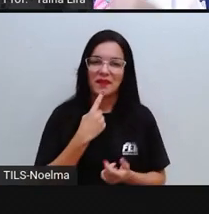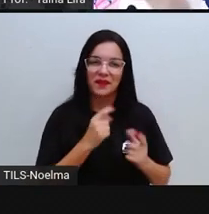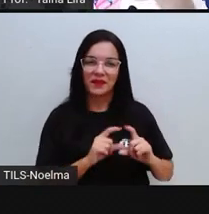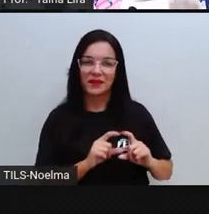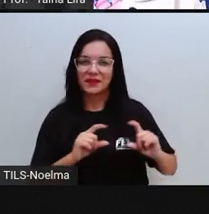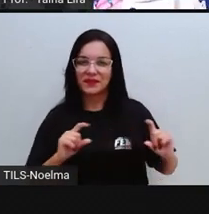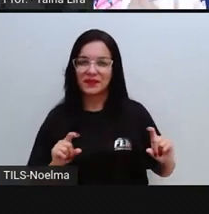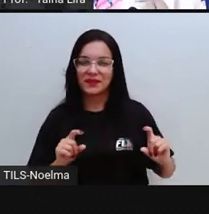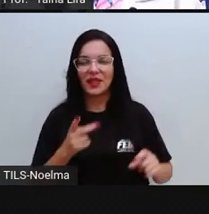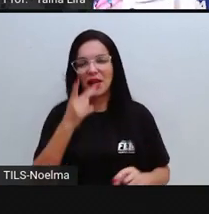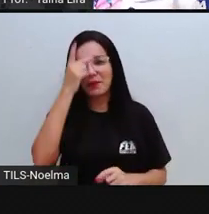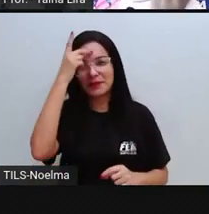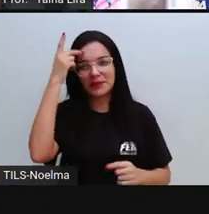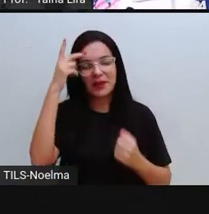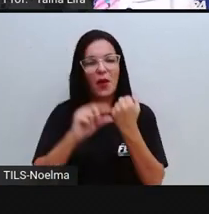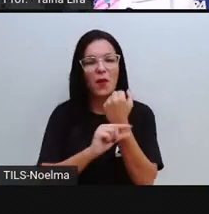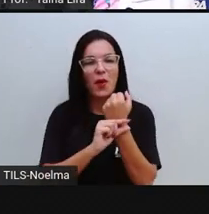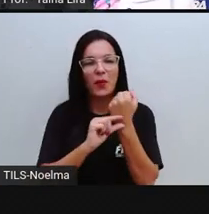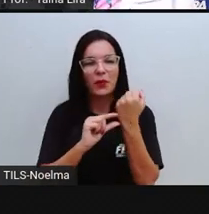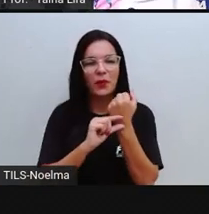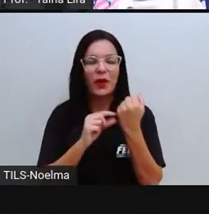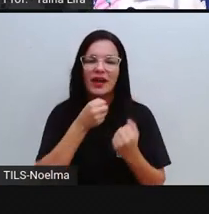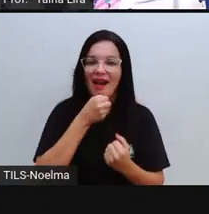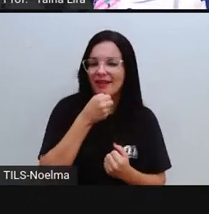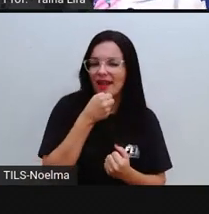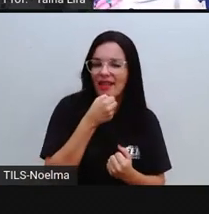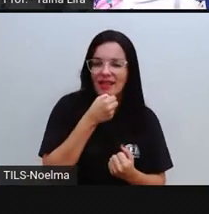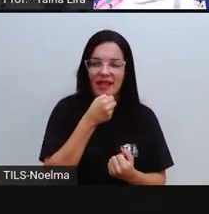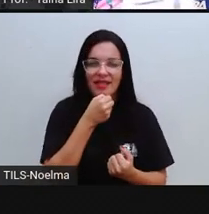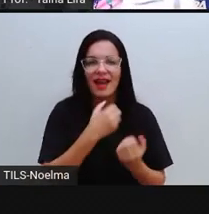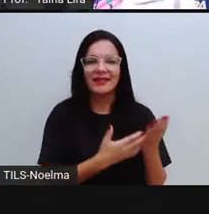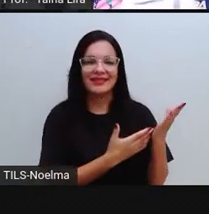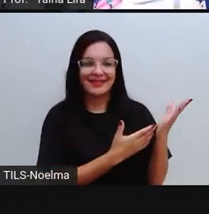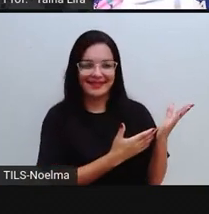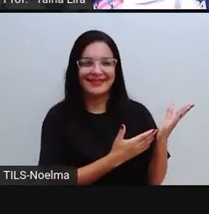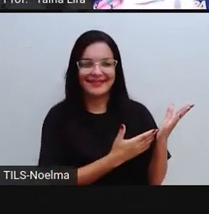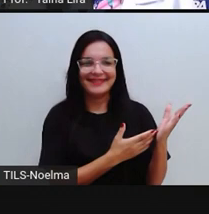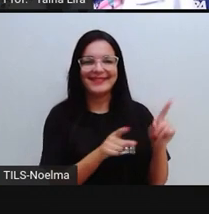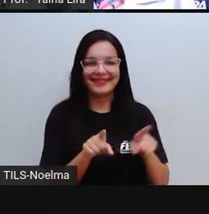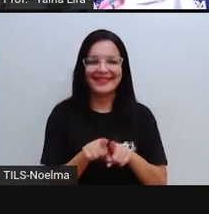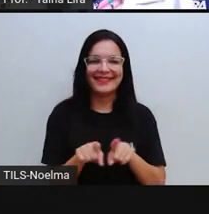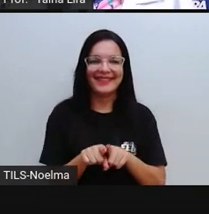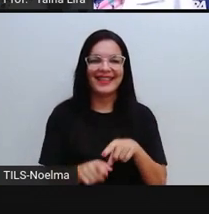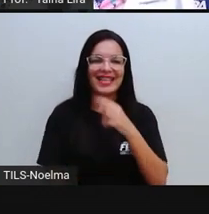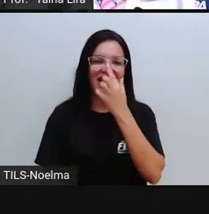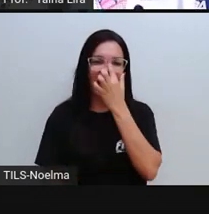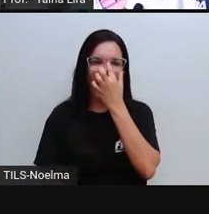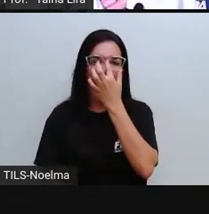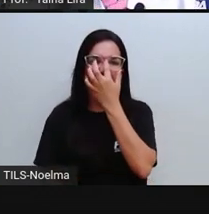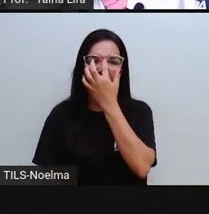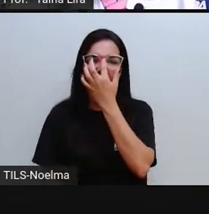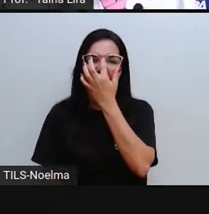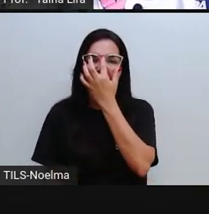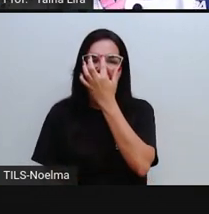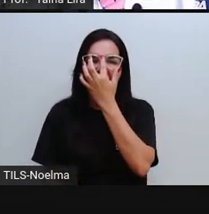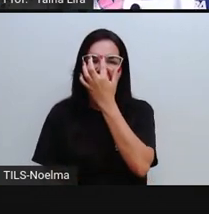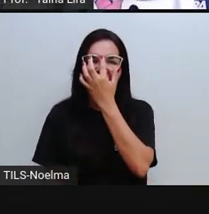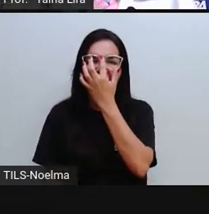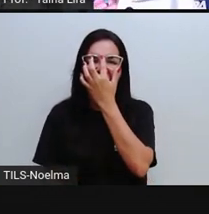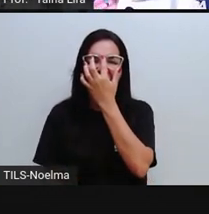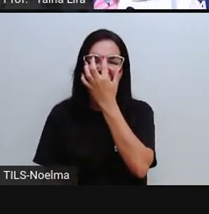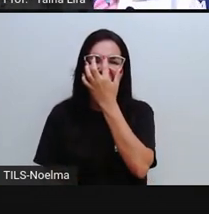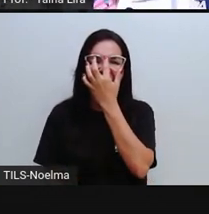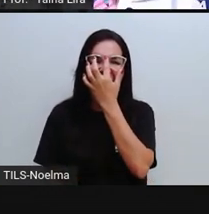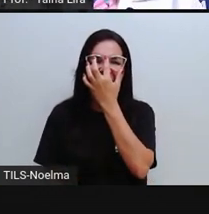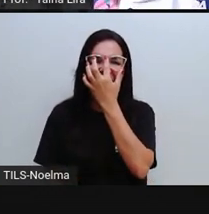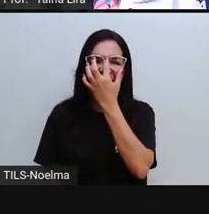que escreveu e que canta, olha lá. Toquinho, muito bem. Agora, nós